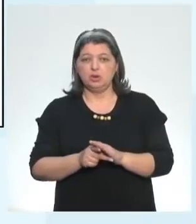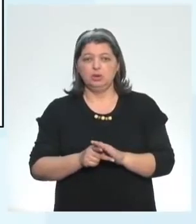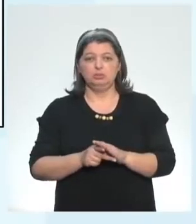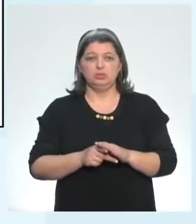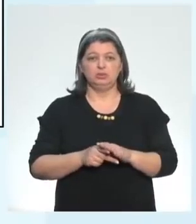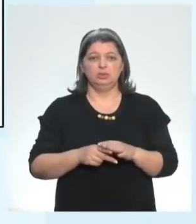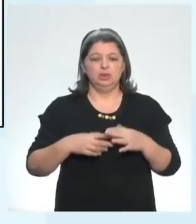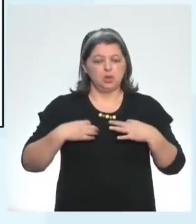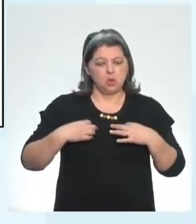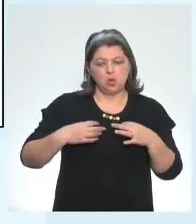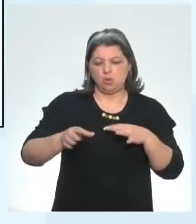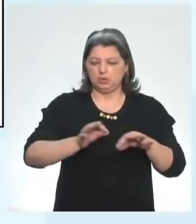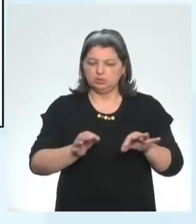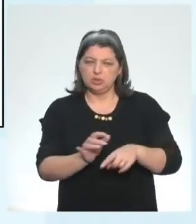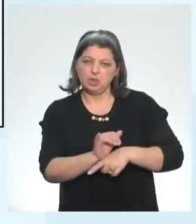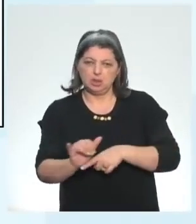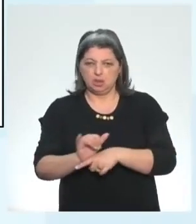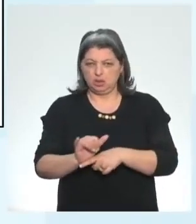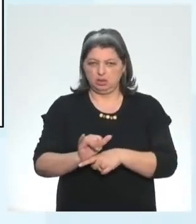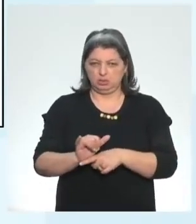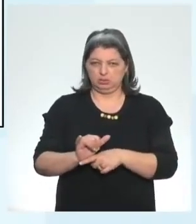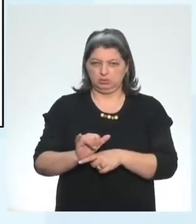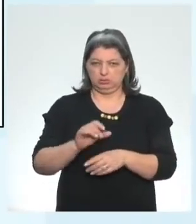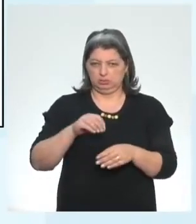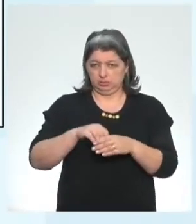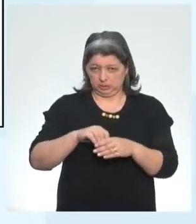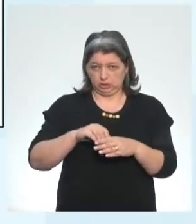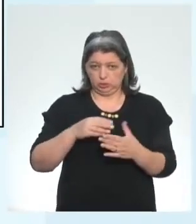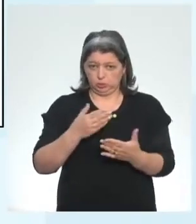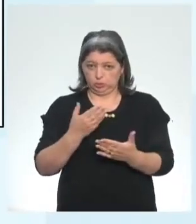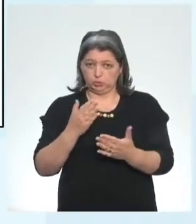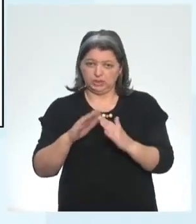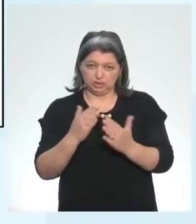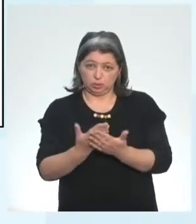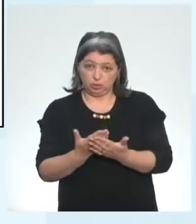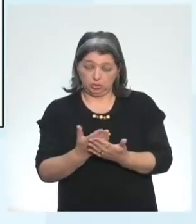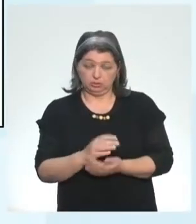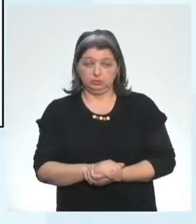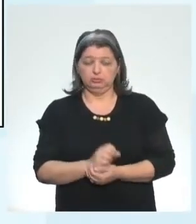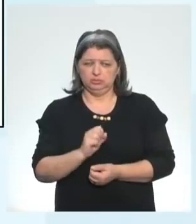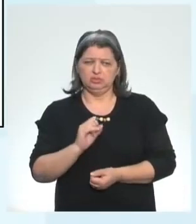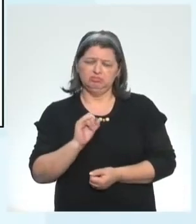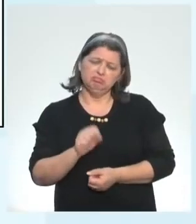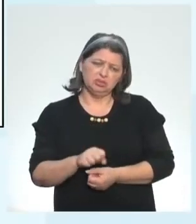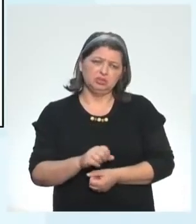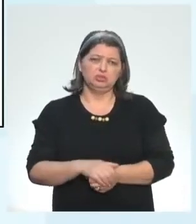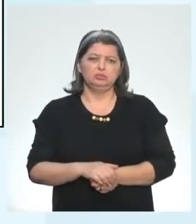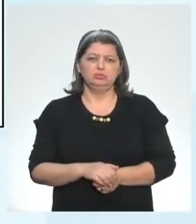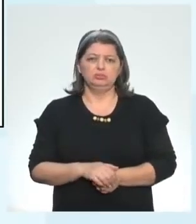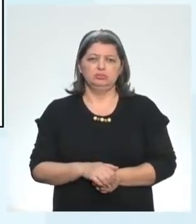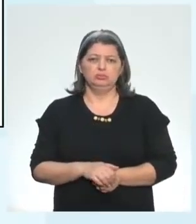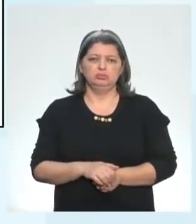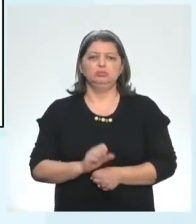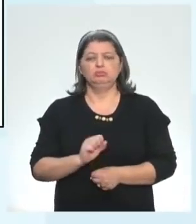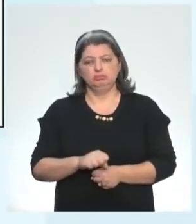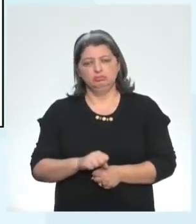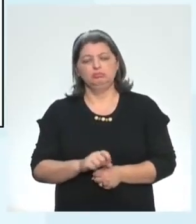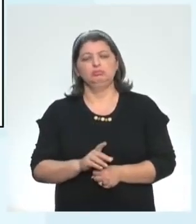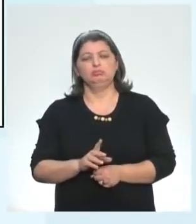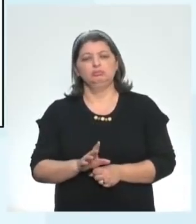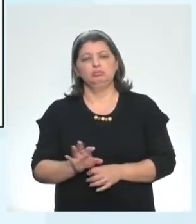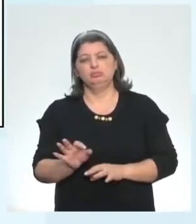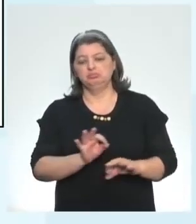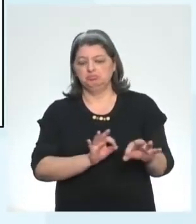as peças da escola? Então, se eu quiser dar uma resposta longa, eu posso usar o already. Sim, eu já preparei alguns